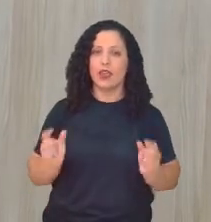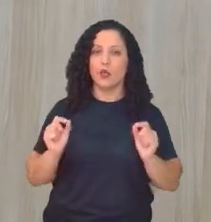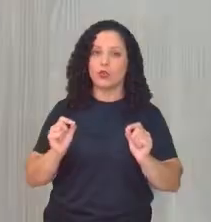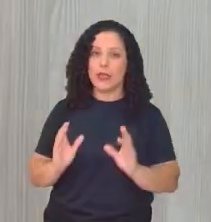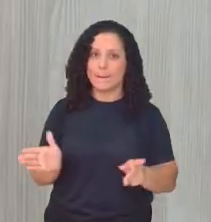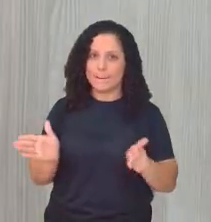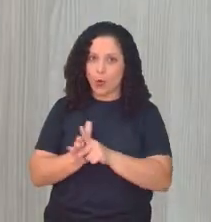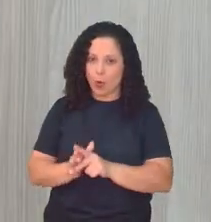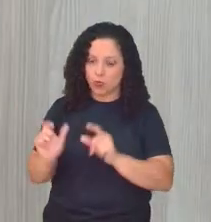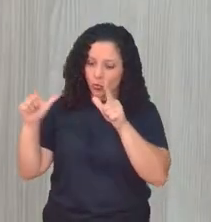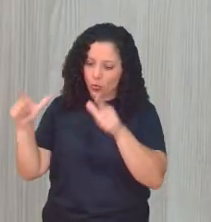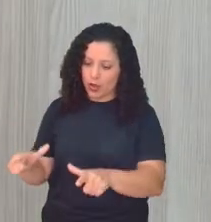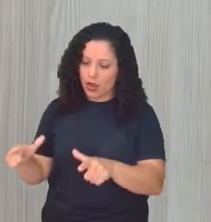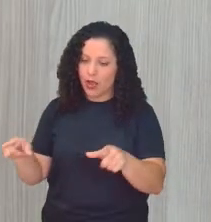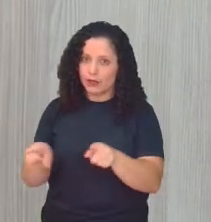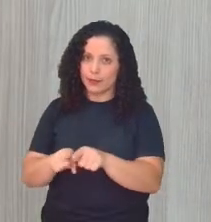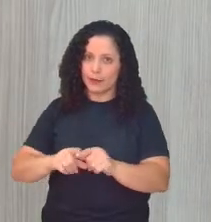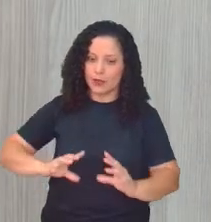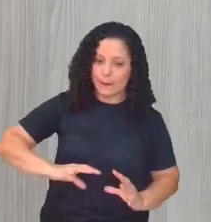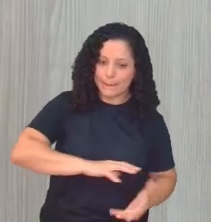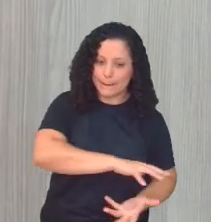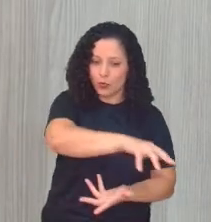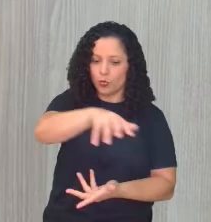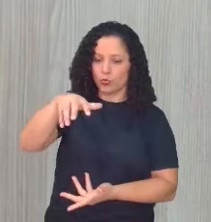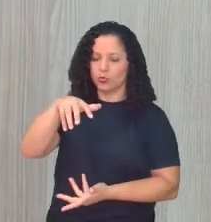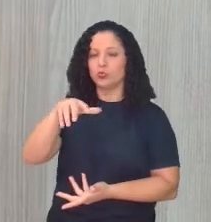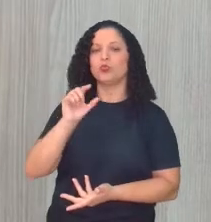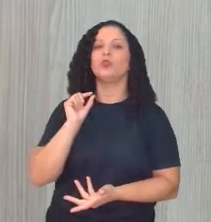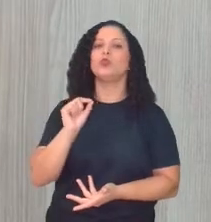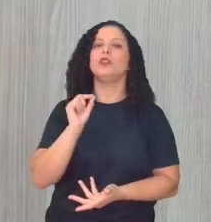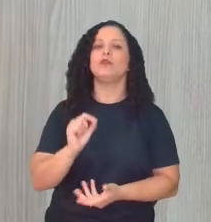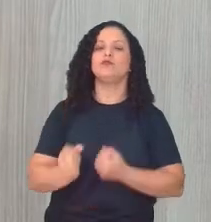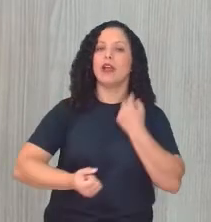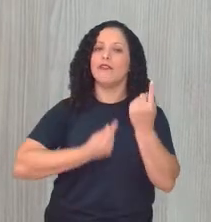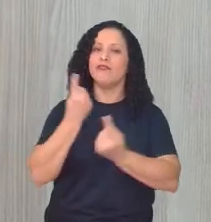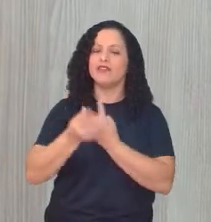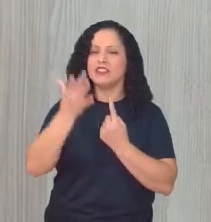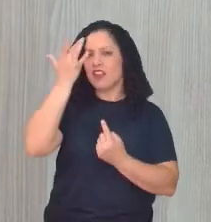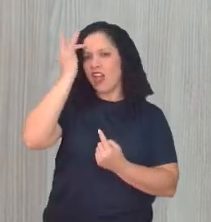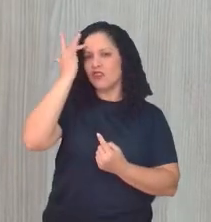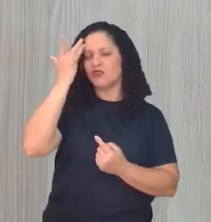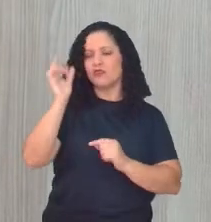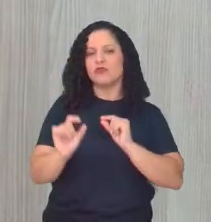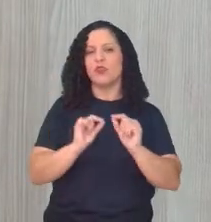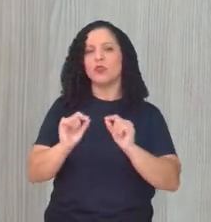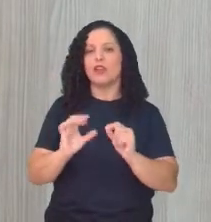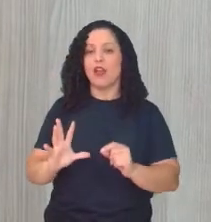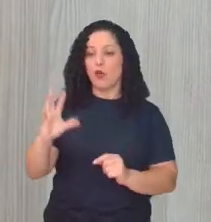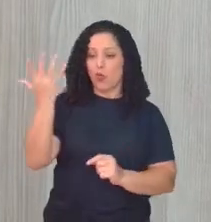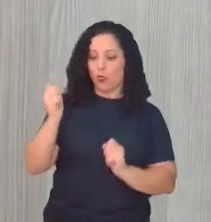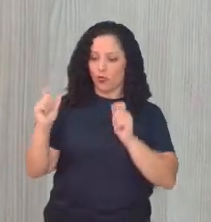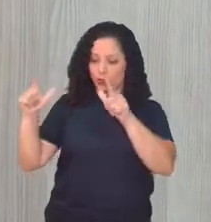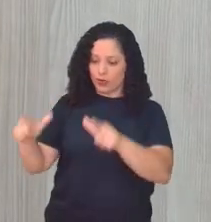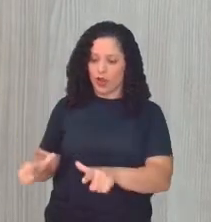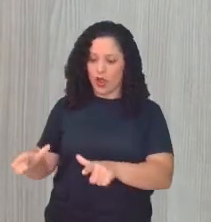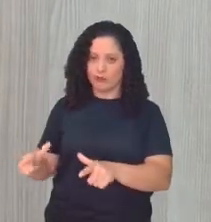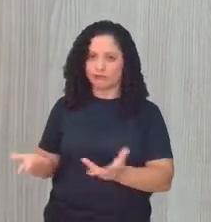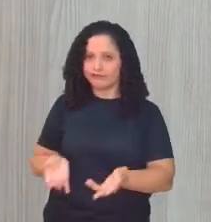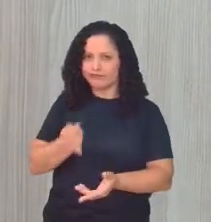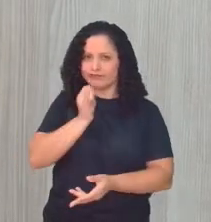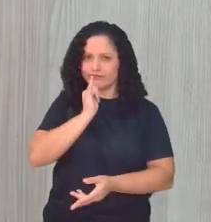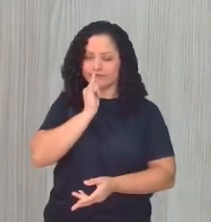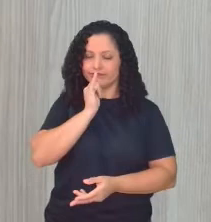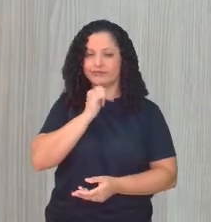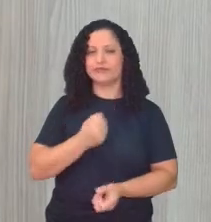Para eles perceberem isso a partir da geografia. Diz aí para Porque muitas vezes a gente acha que o simples ato que está acontecendo em determinado local, por exemplo,